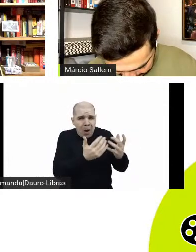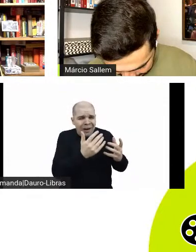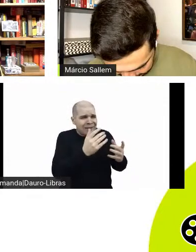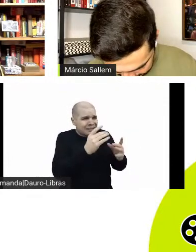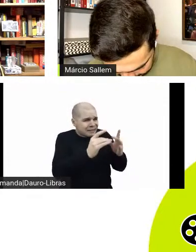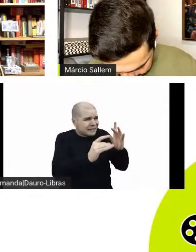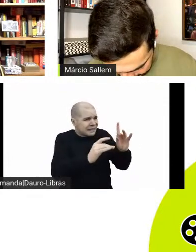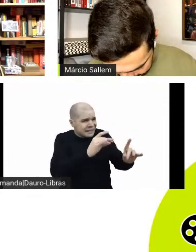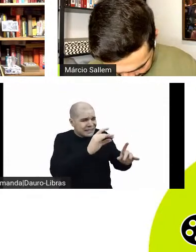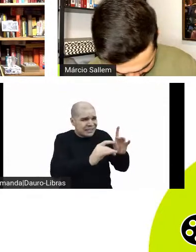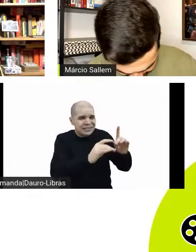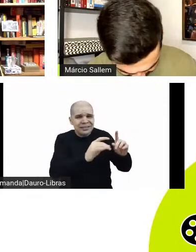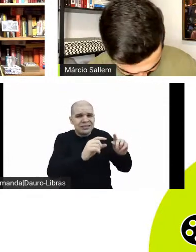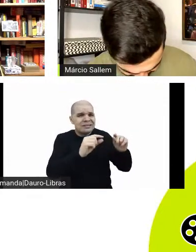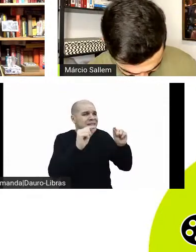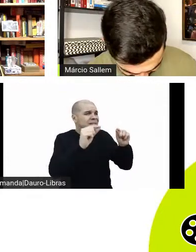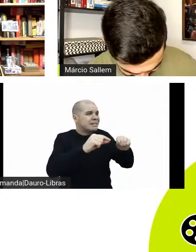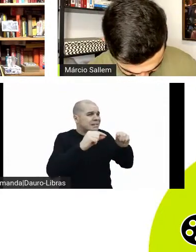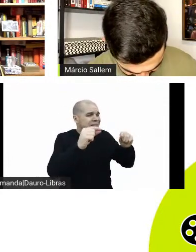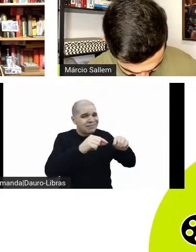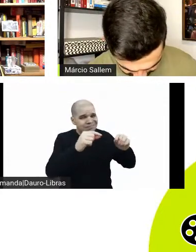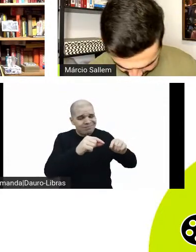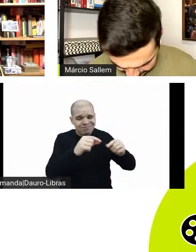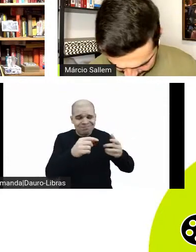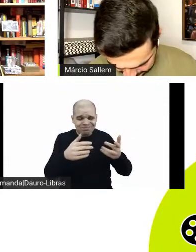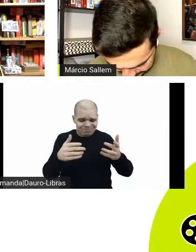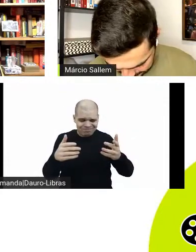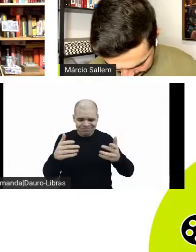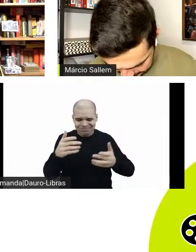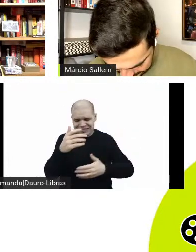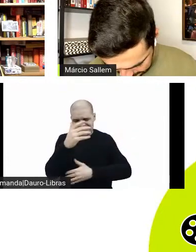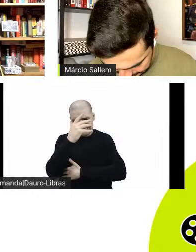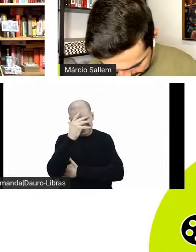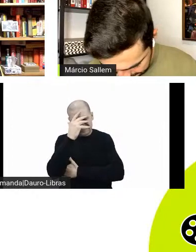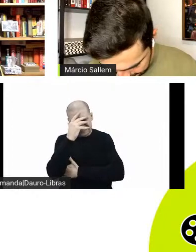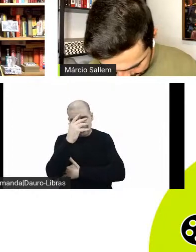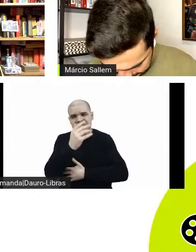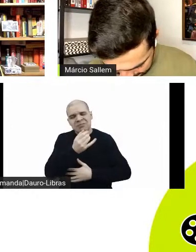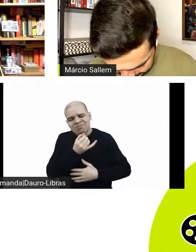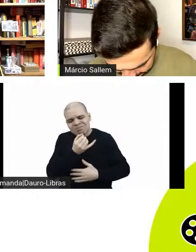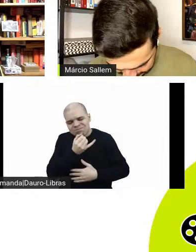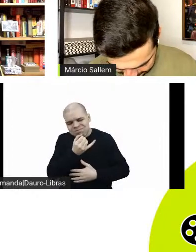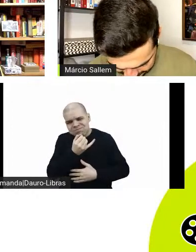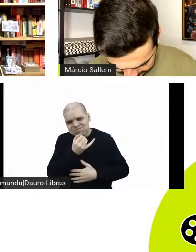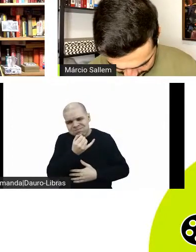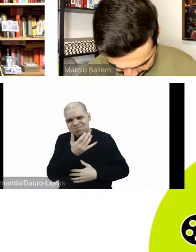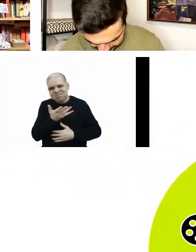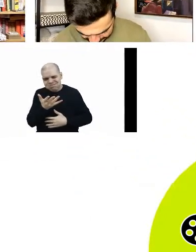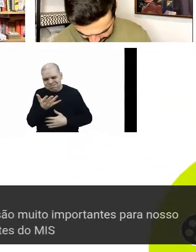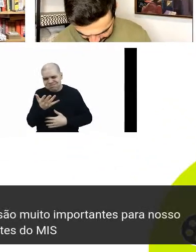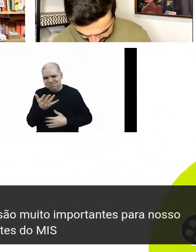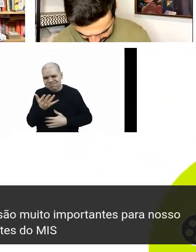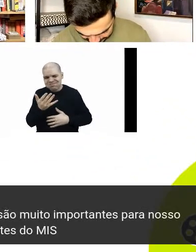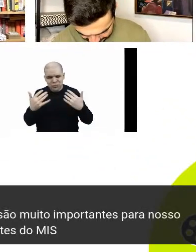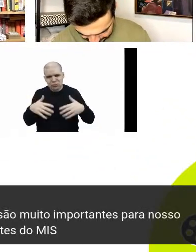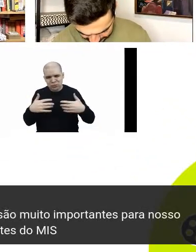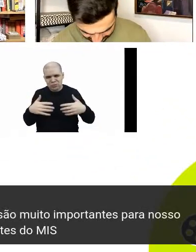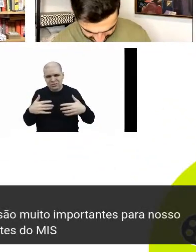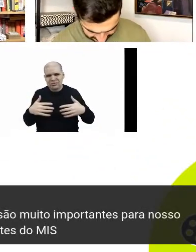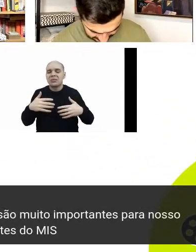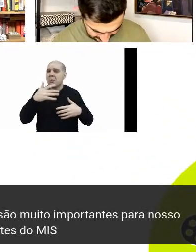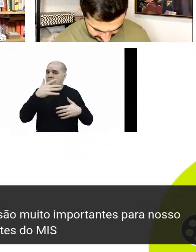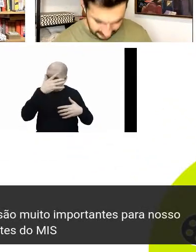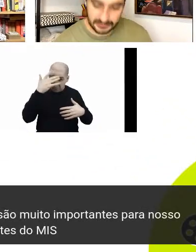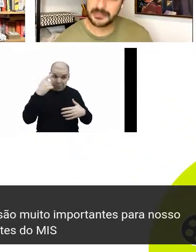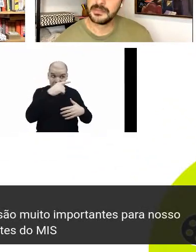noção do que vai acontecer, do quanto vai ser mantido, mas acompanhem também as cartas do pessoal que trabalha na Cinemateca